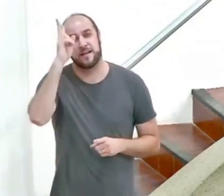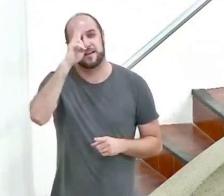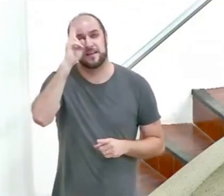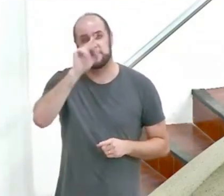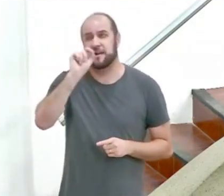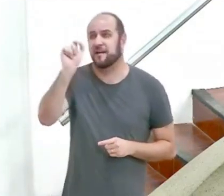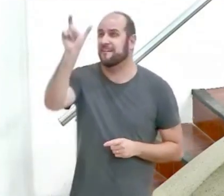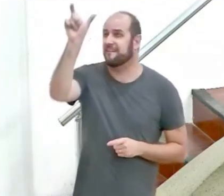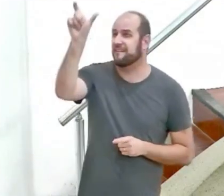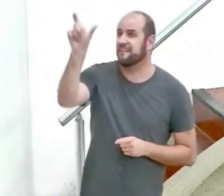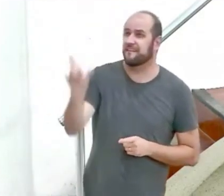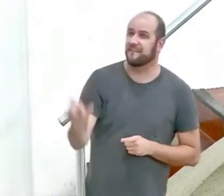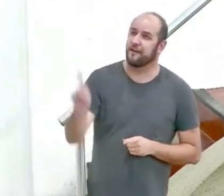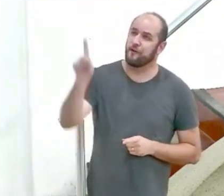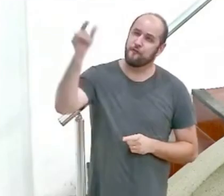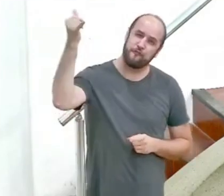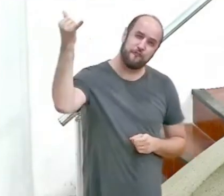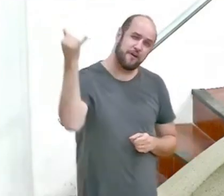o Deus que fala